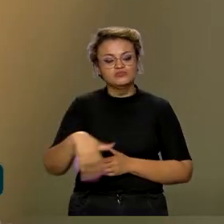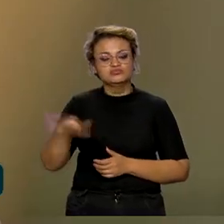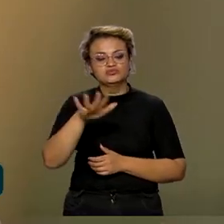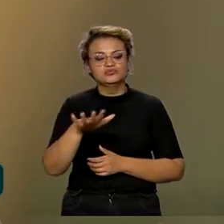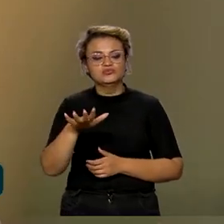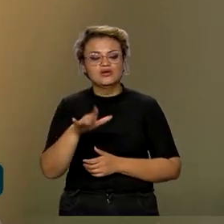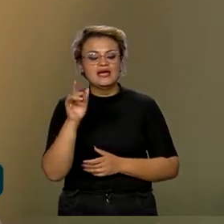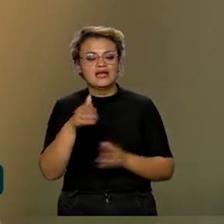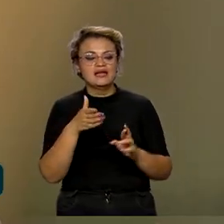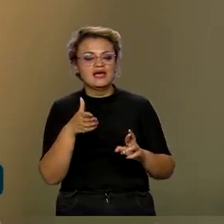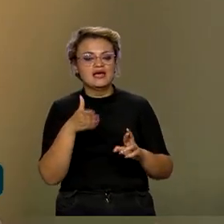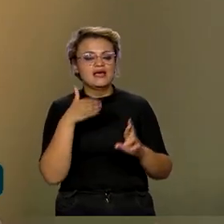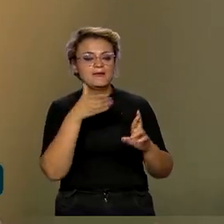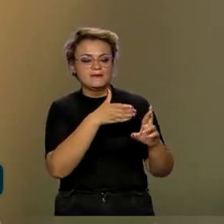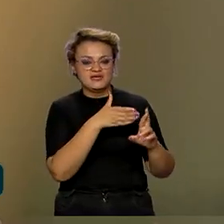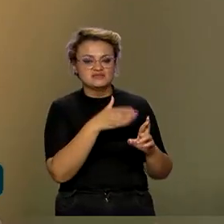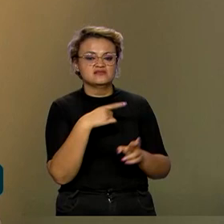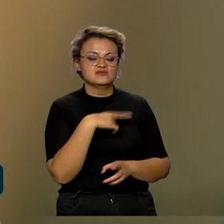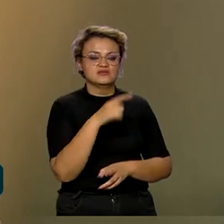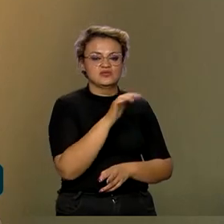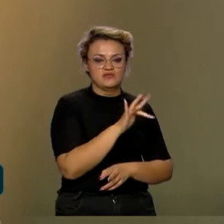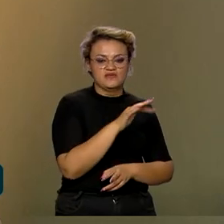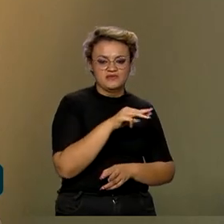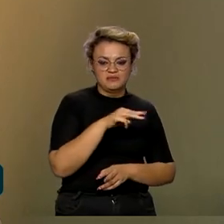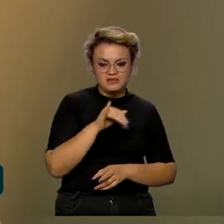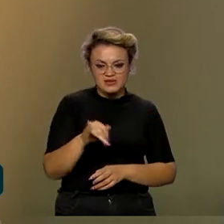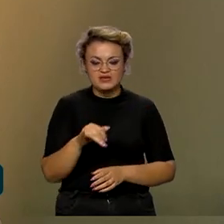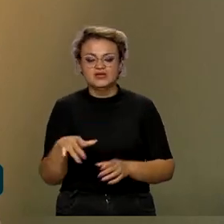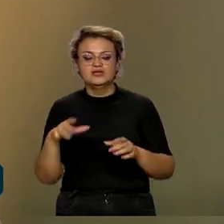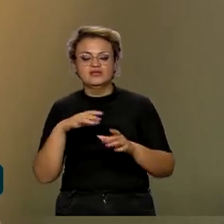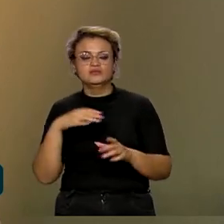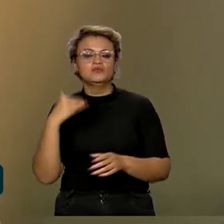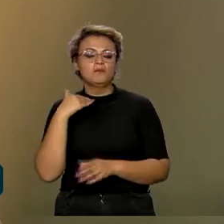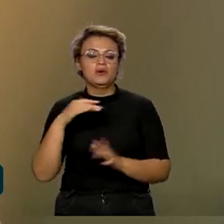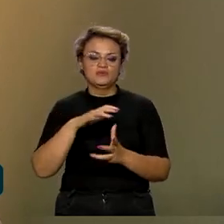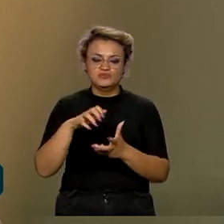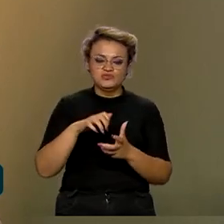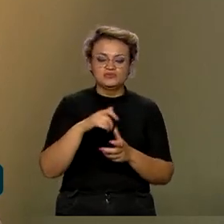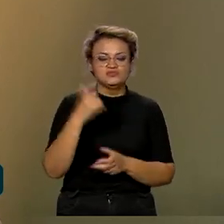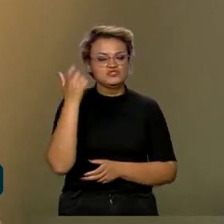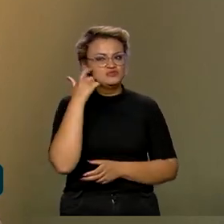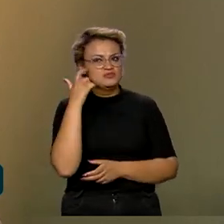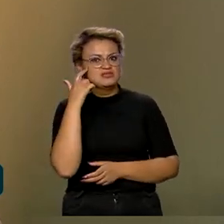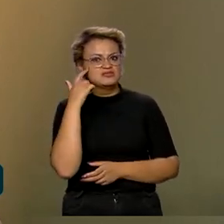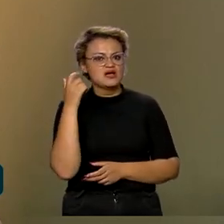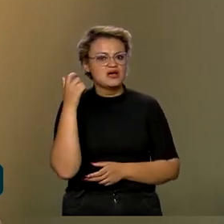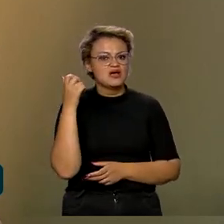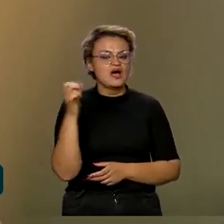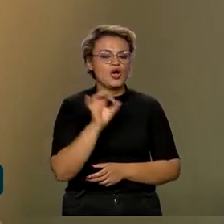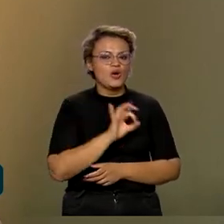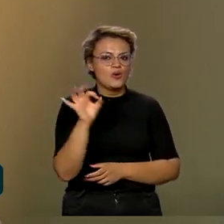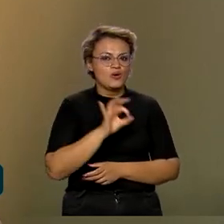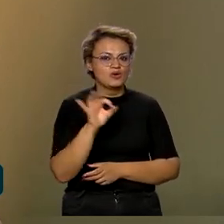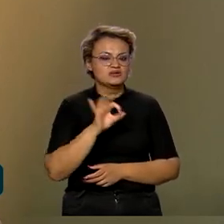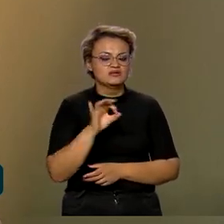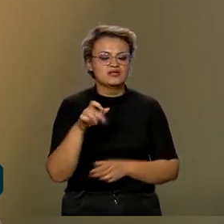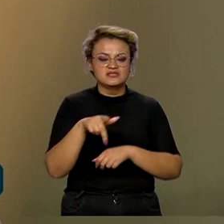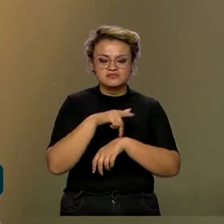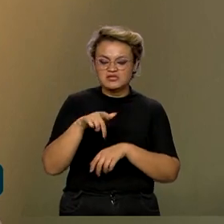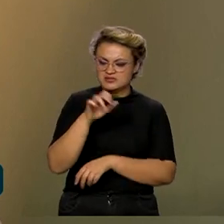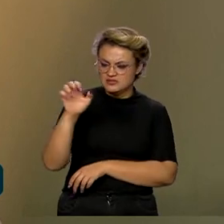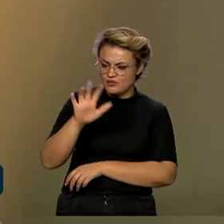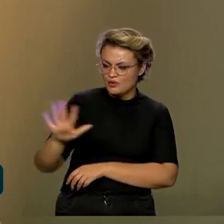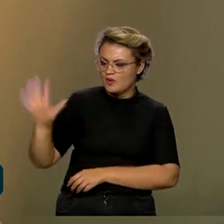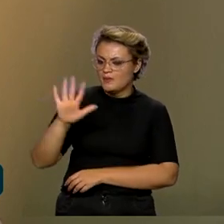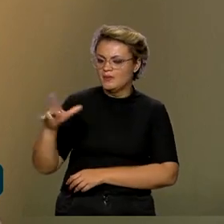sobre-representada tanto no FMI quanto no Banco Mundial. Ou se pegarmos as quantidades de cotas que esses países da Europa